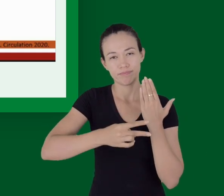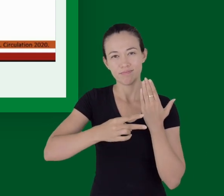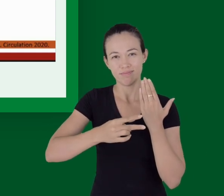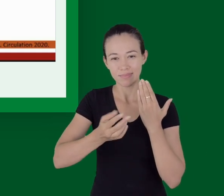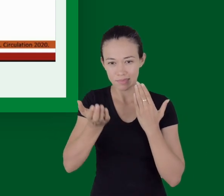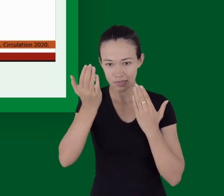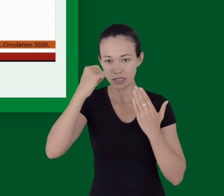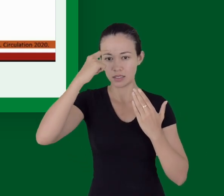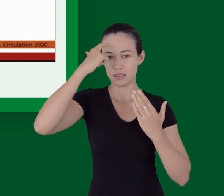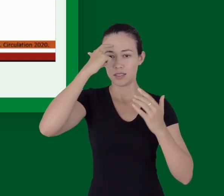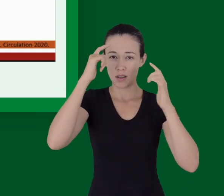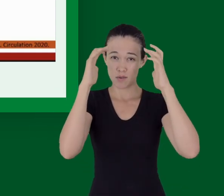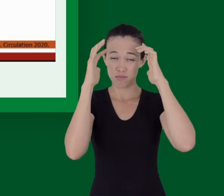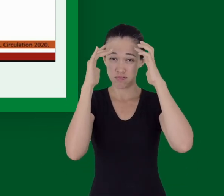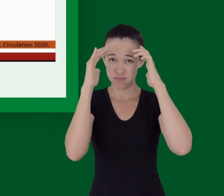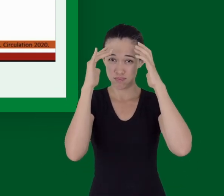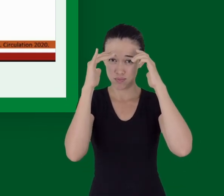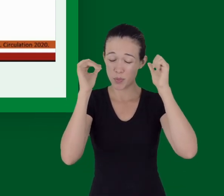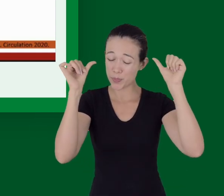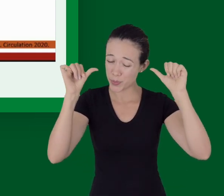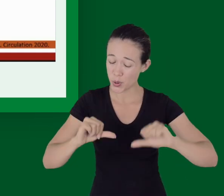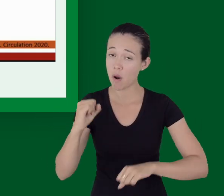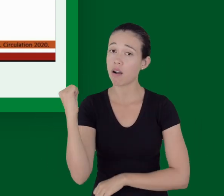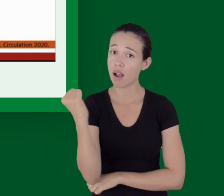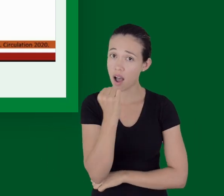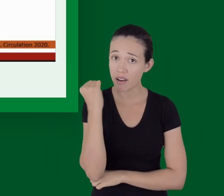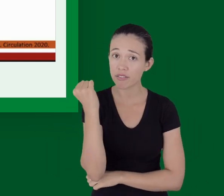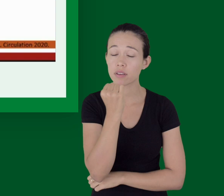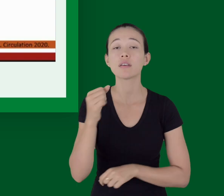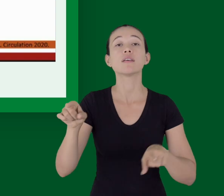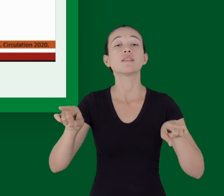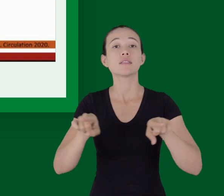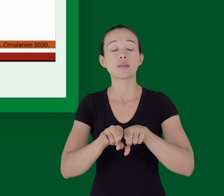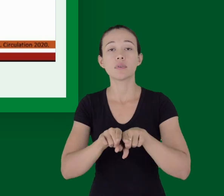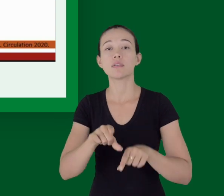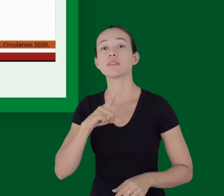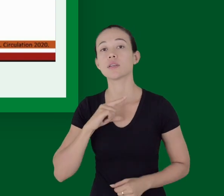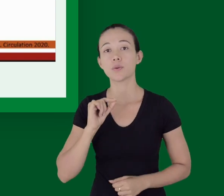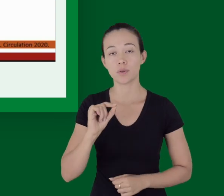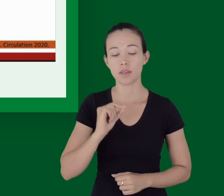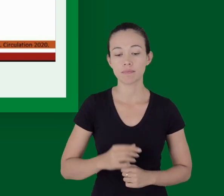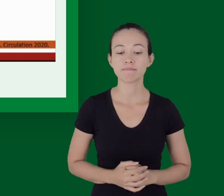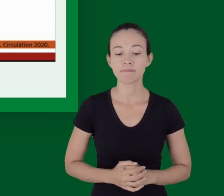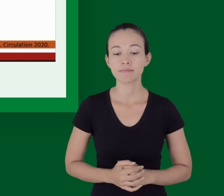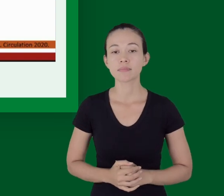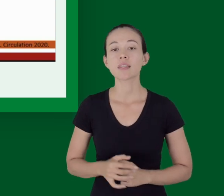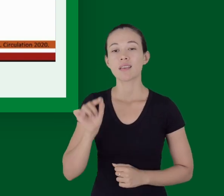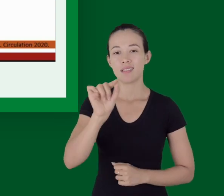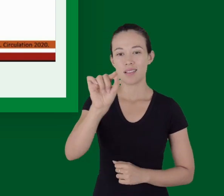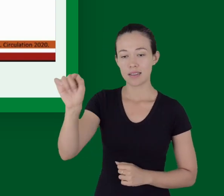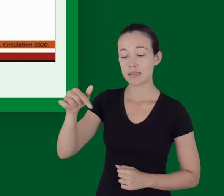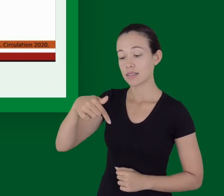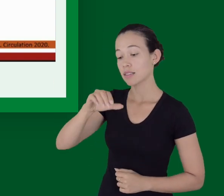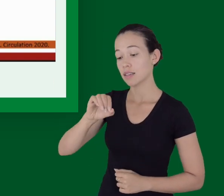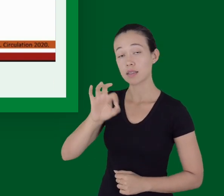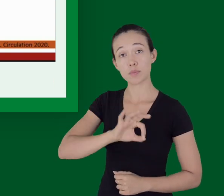E a maior parte, 70% das PCRs extra-hospitalares são devidos à doença arterial coronariana.